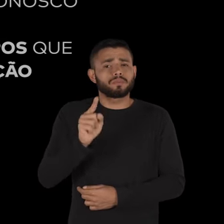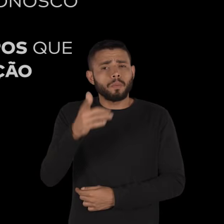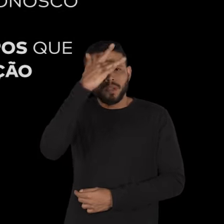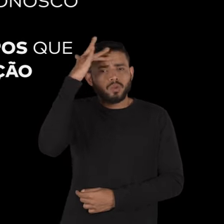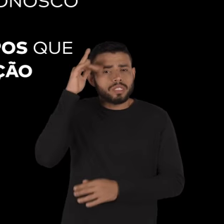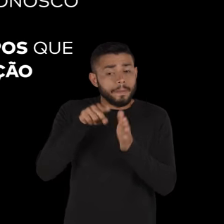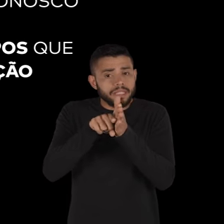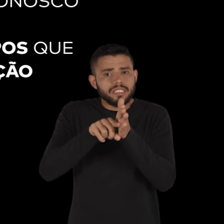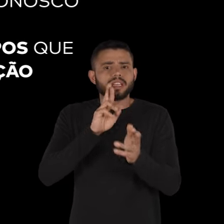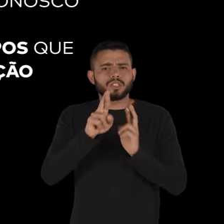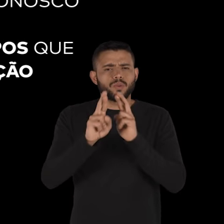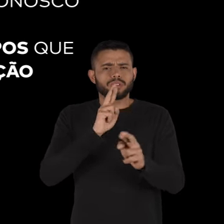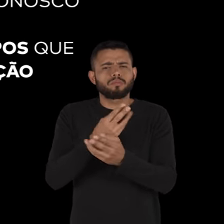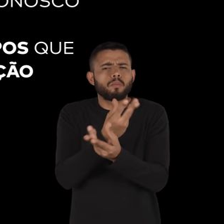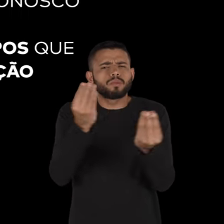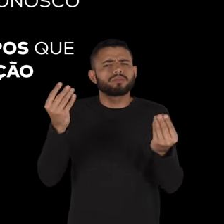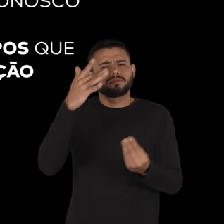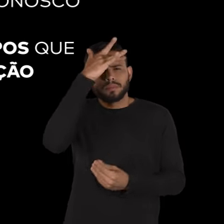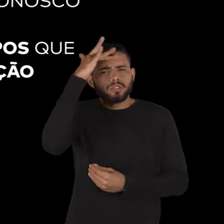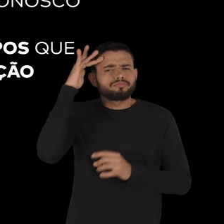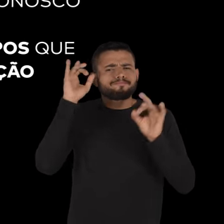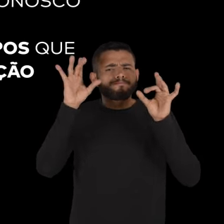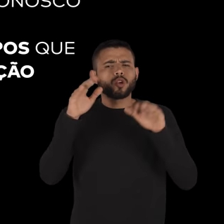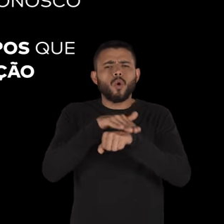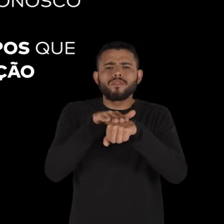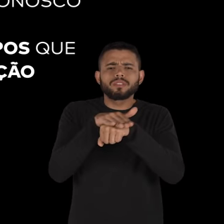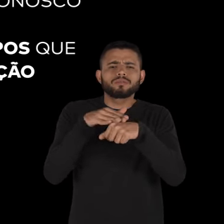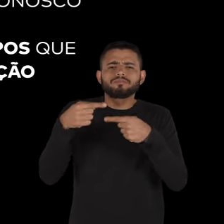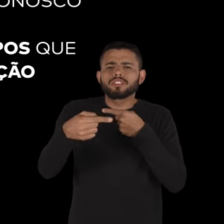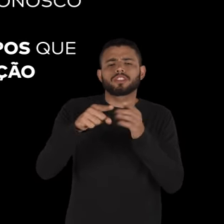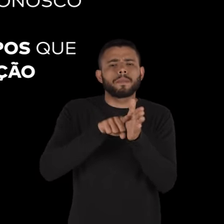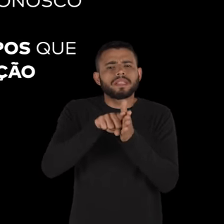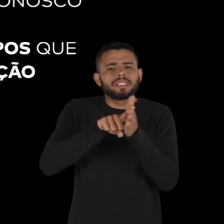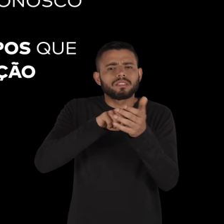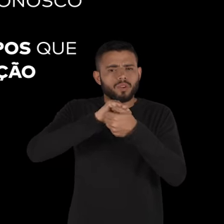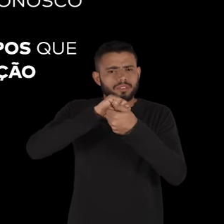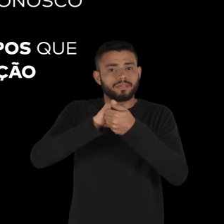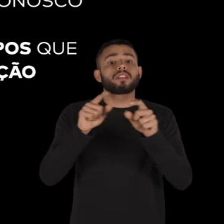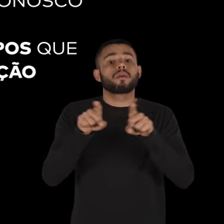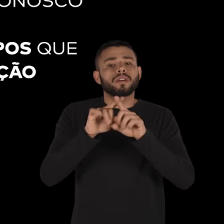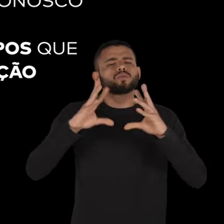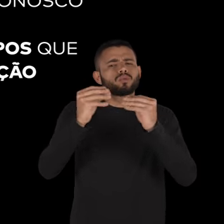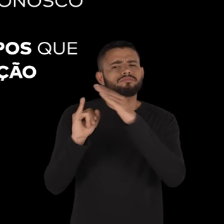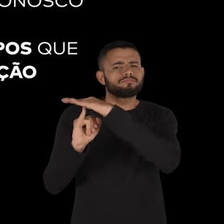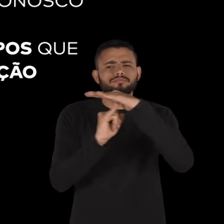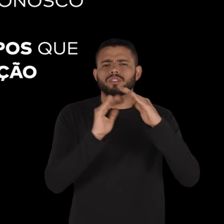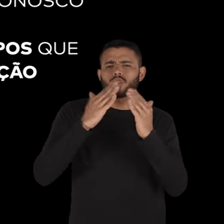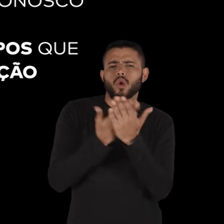entrevistarmos Sandro era ativista LGBT coordenador estadual e membro do Conselho Diretor Nacional da ABONG